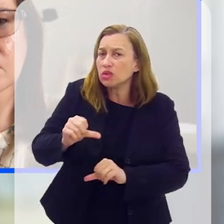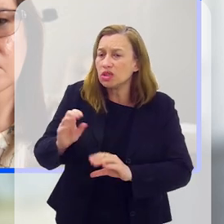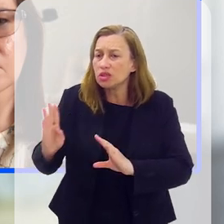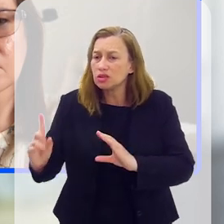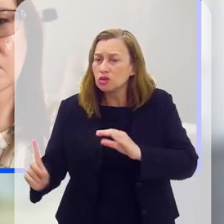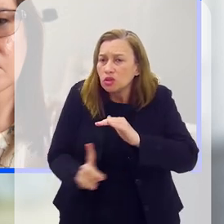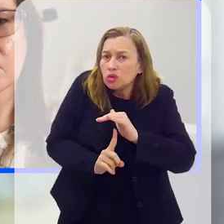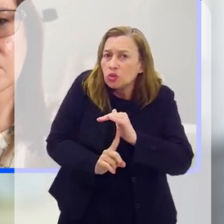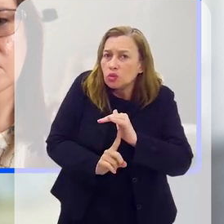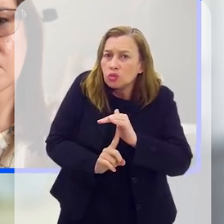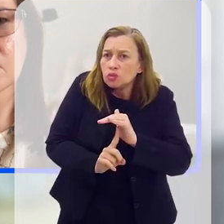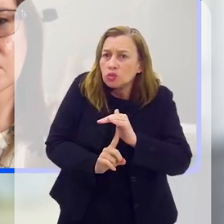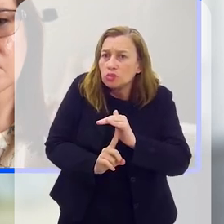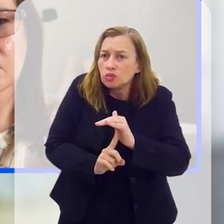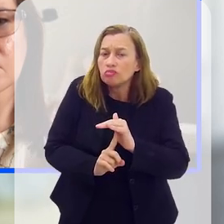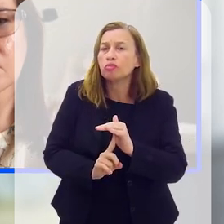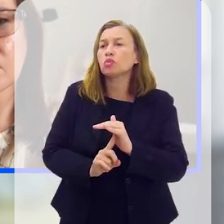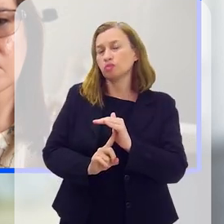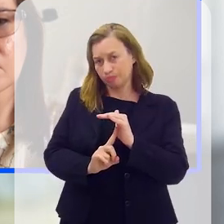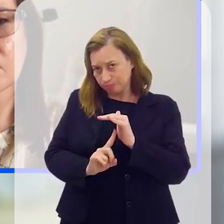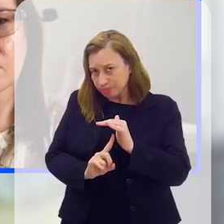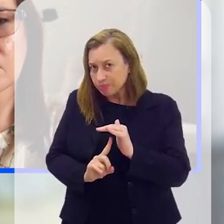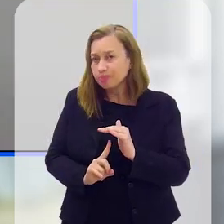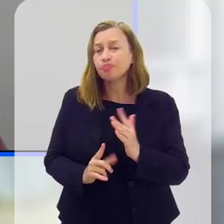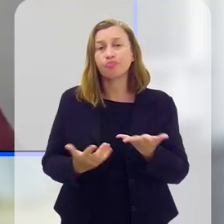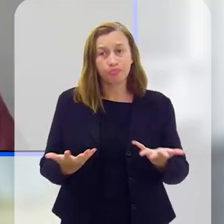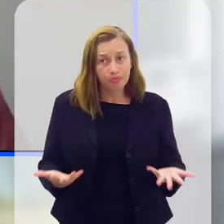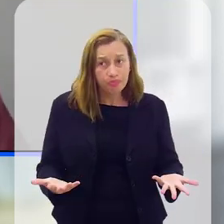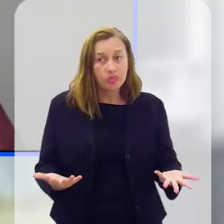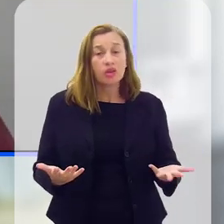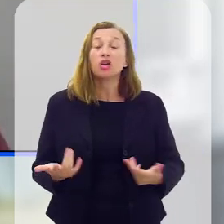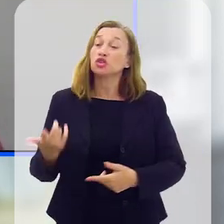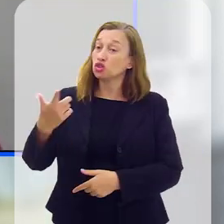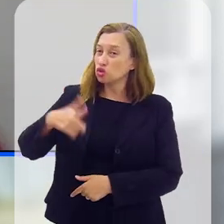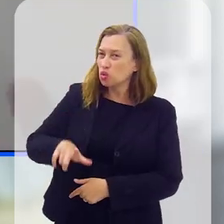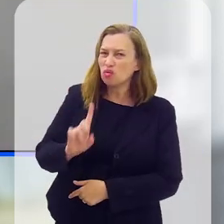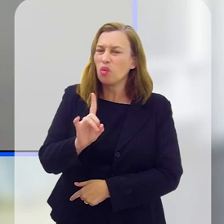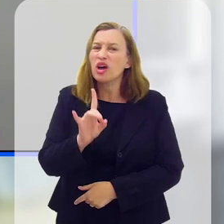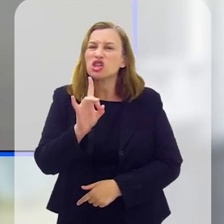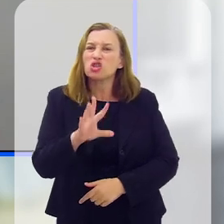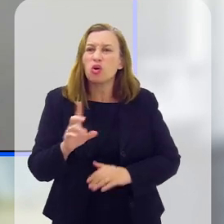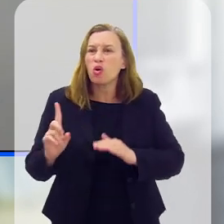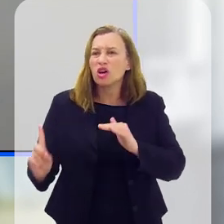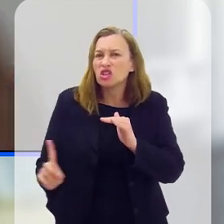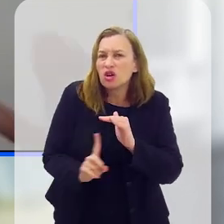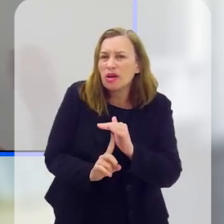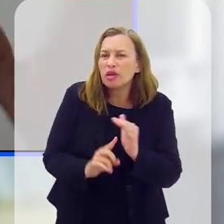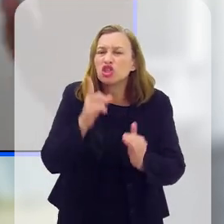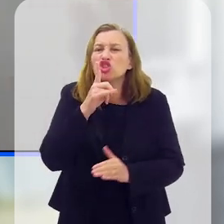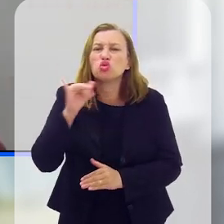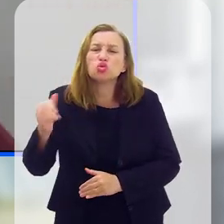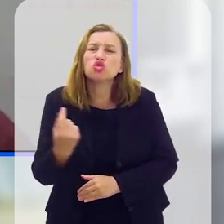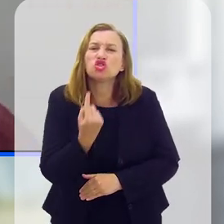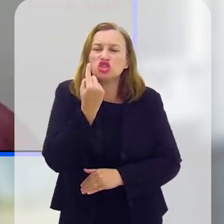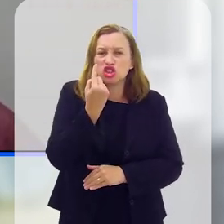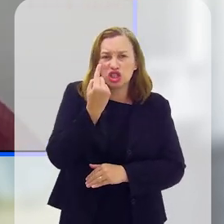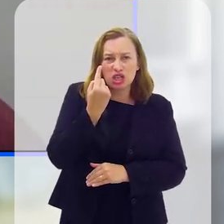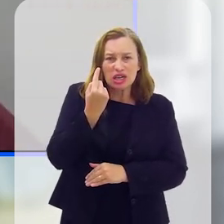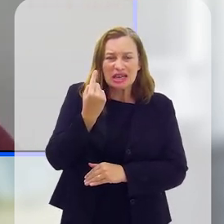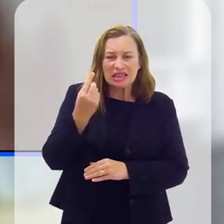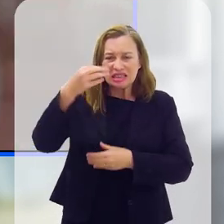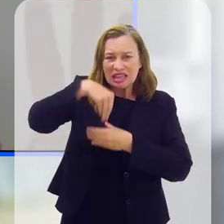começa a se isolar. Então, isolamento social, sem dúvida alguma, né, e mais uma vez, não é aquele isolamento de um dia que você quer ficar mais